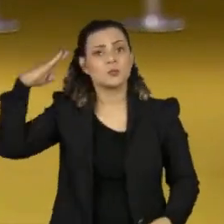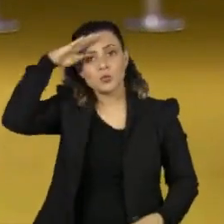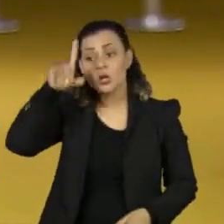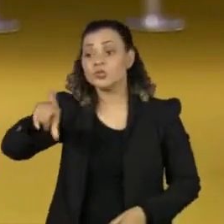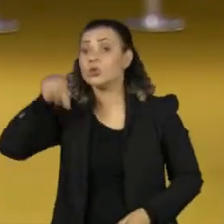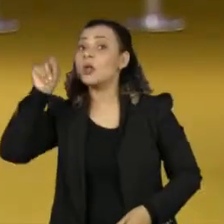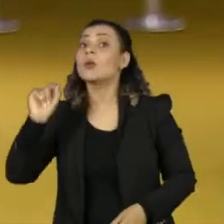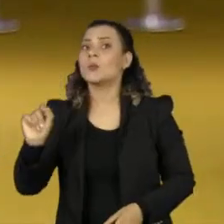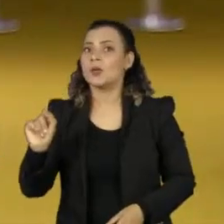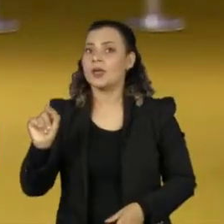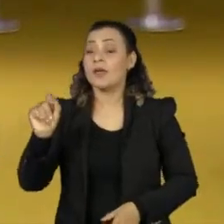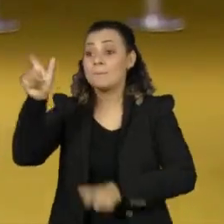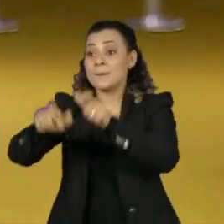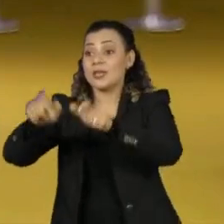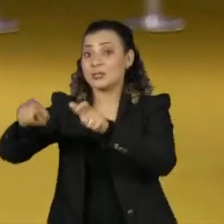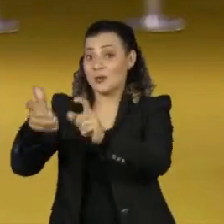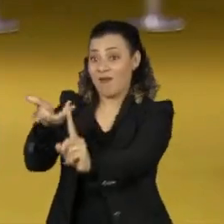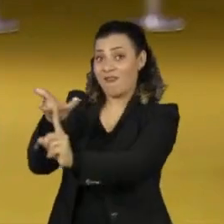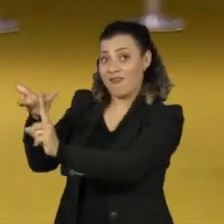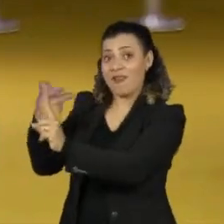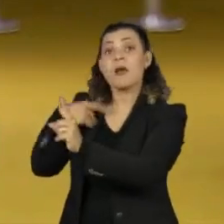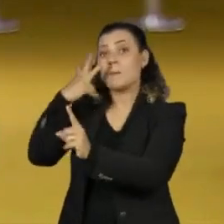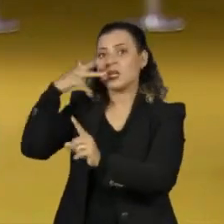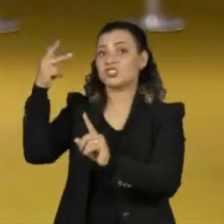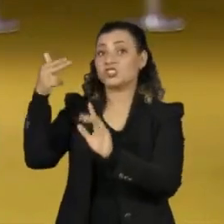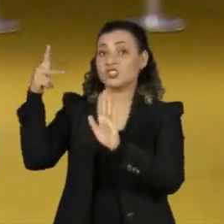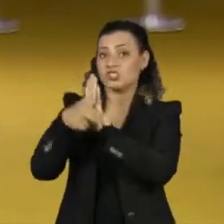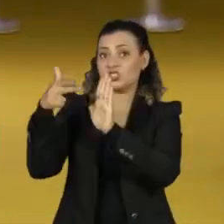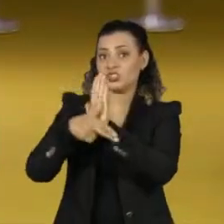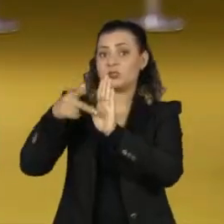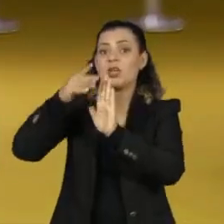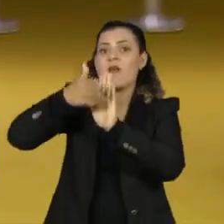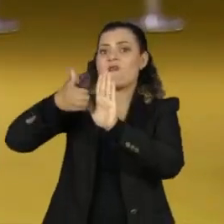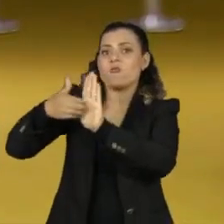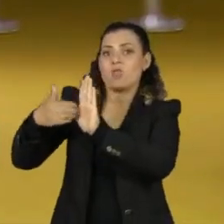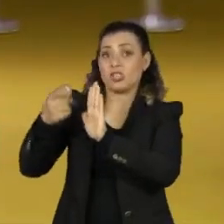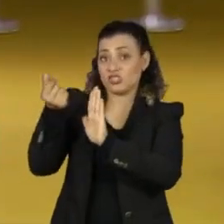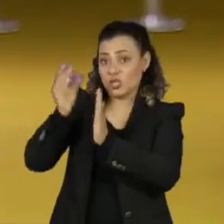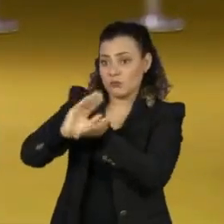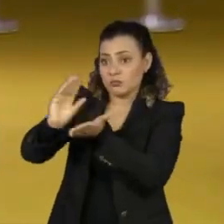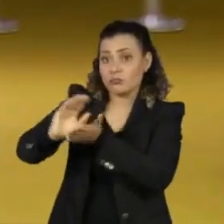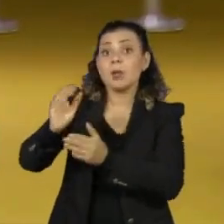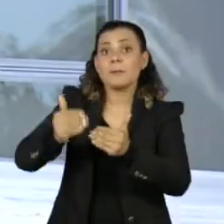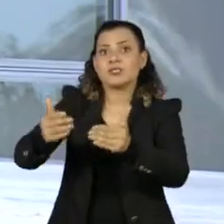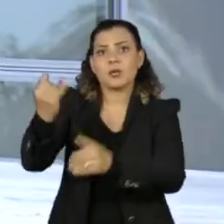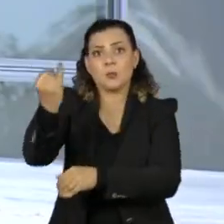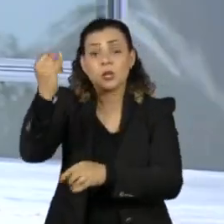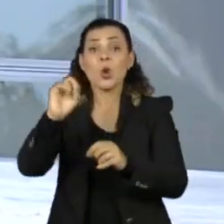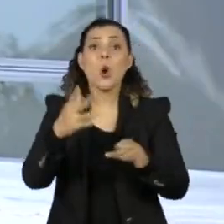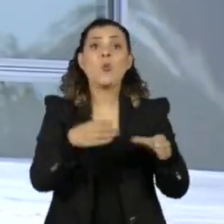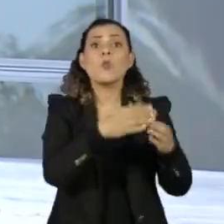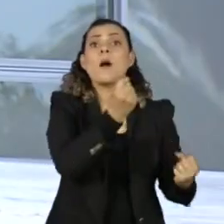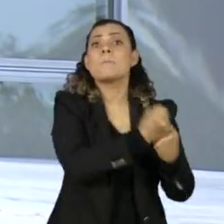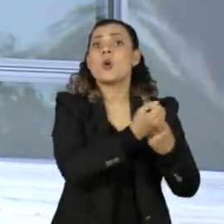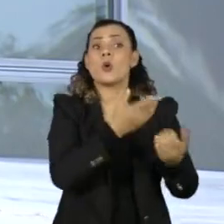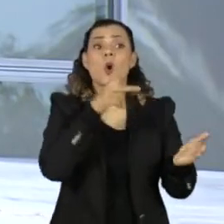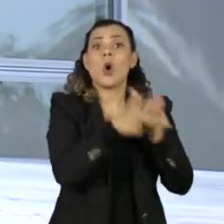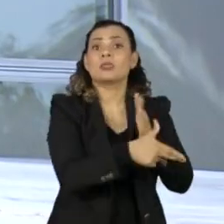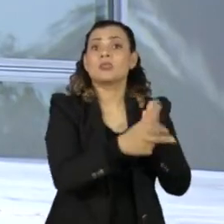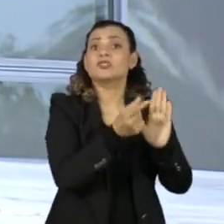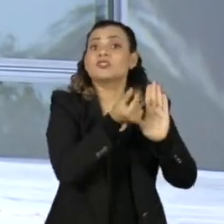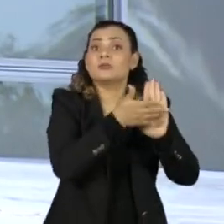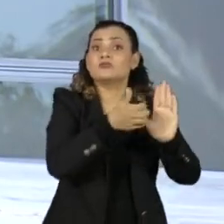escolher entre desagradar eleitores, cortando dinheiro de ministérios relevantes ou a base de apoio. O governo já vem